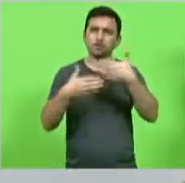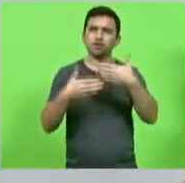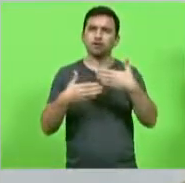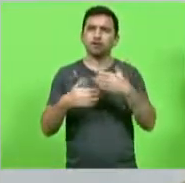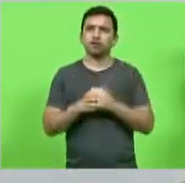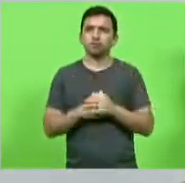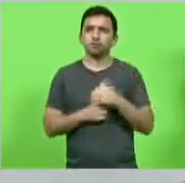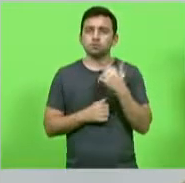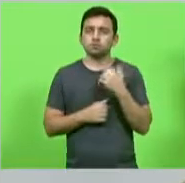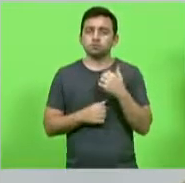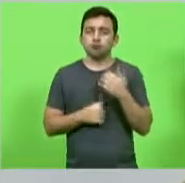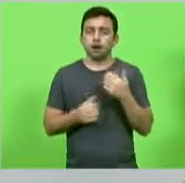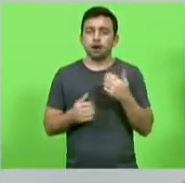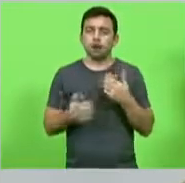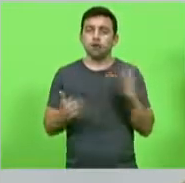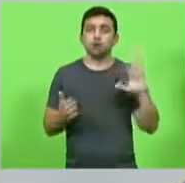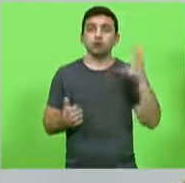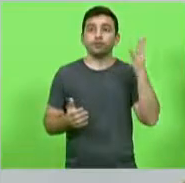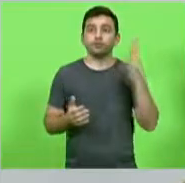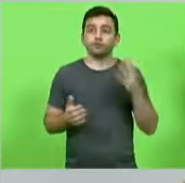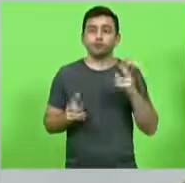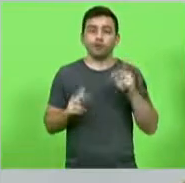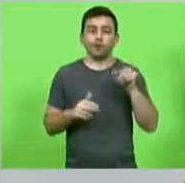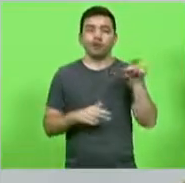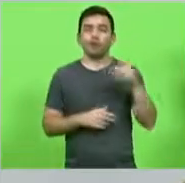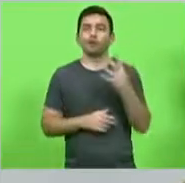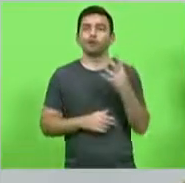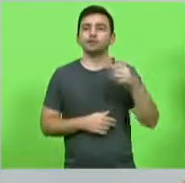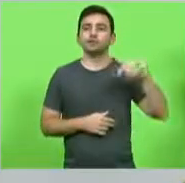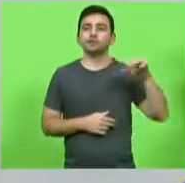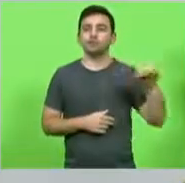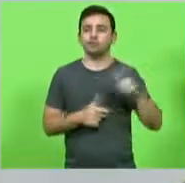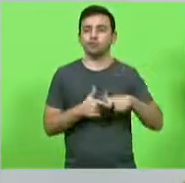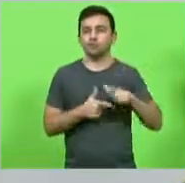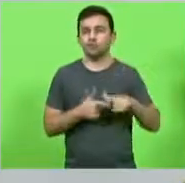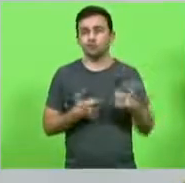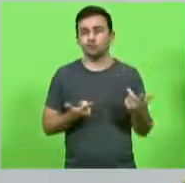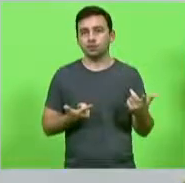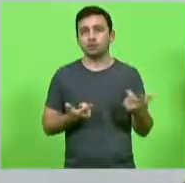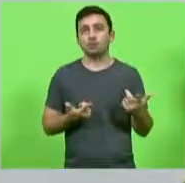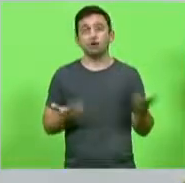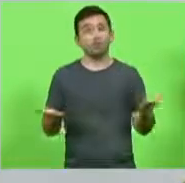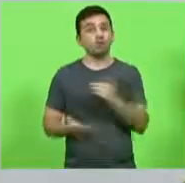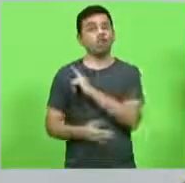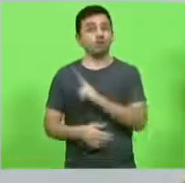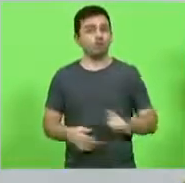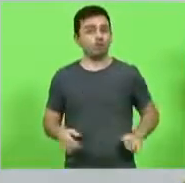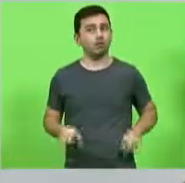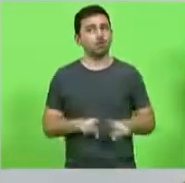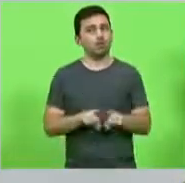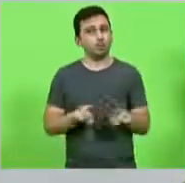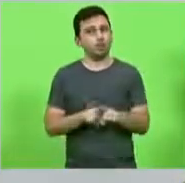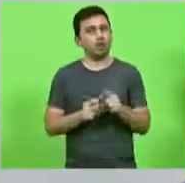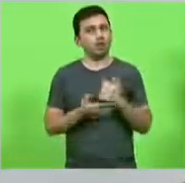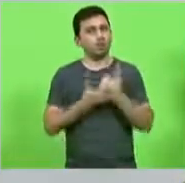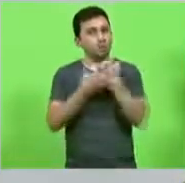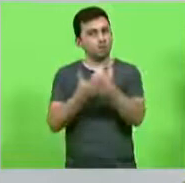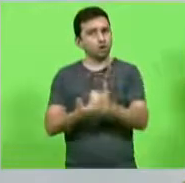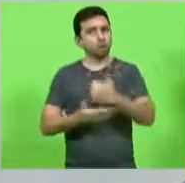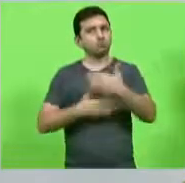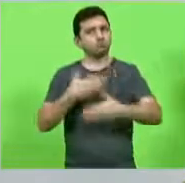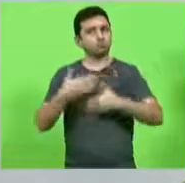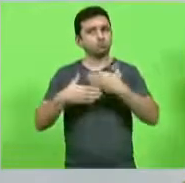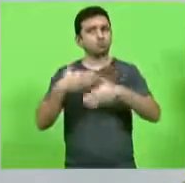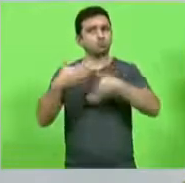não possa mais ter o que está acontecendo por exemplo na 470 mas agora o governo também tem que colaborar com o desenvolvimento